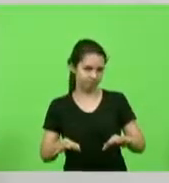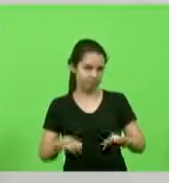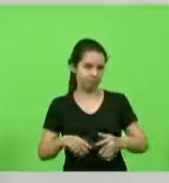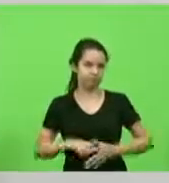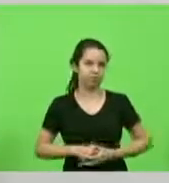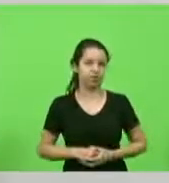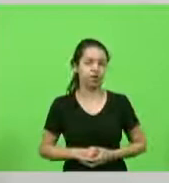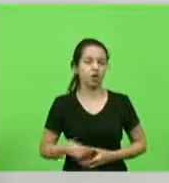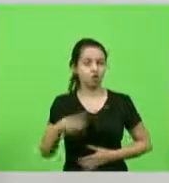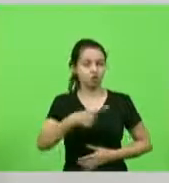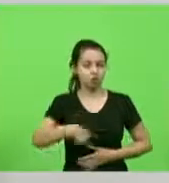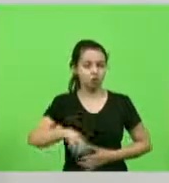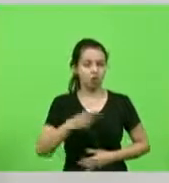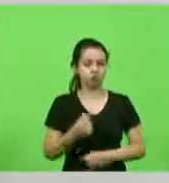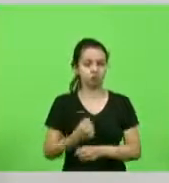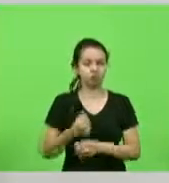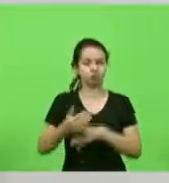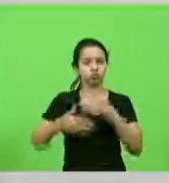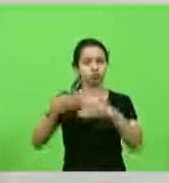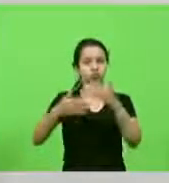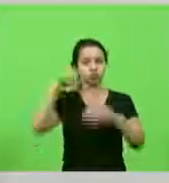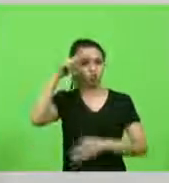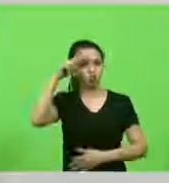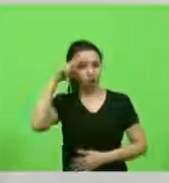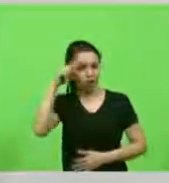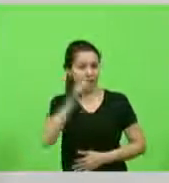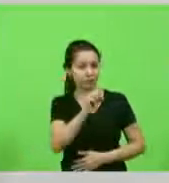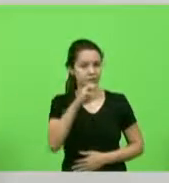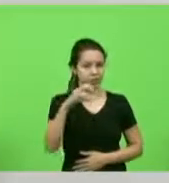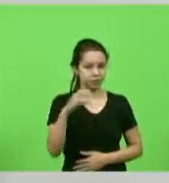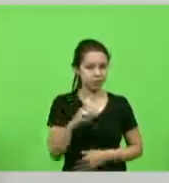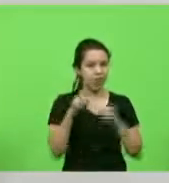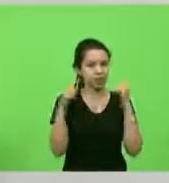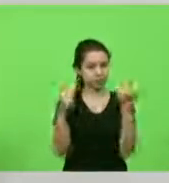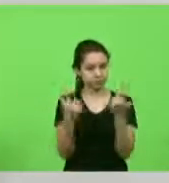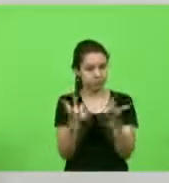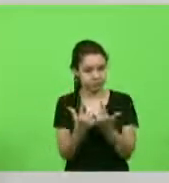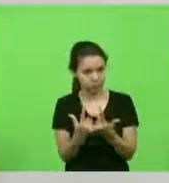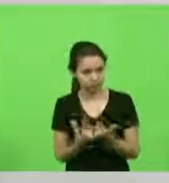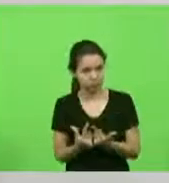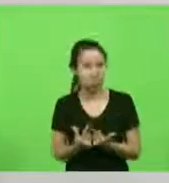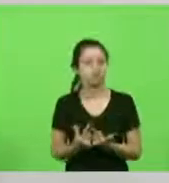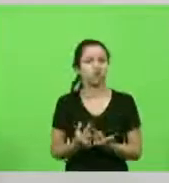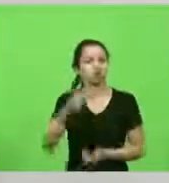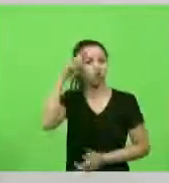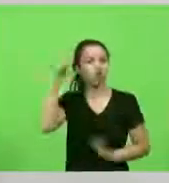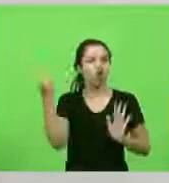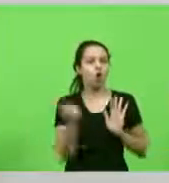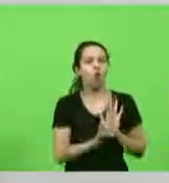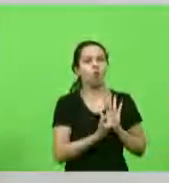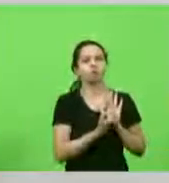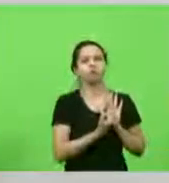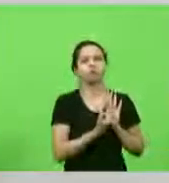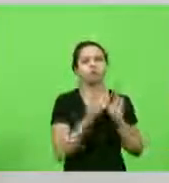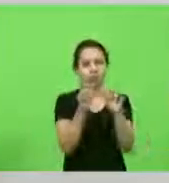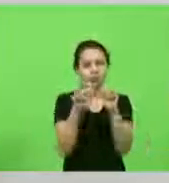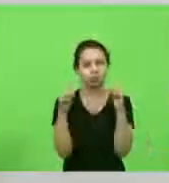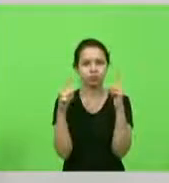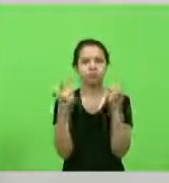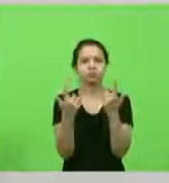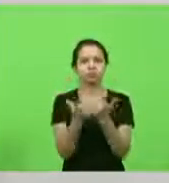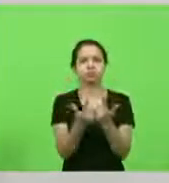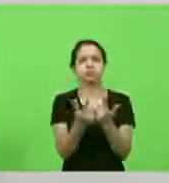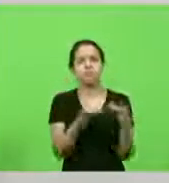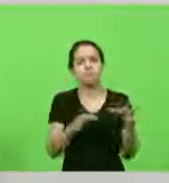construindo história a Assembleia Legislativa construiu história a Assembleia Legislativa construiu um momento